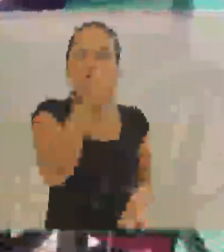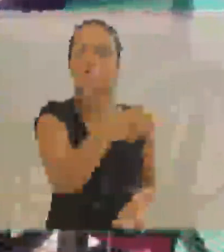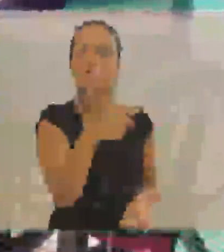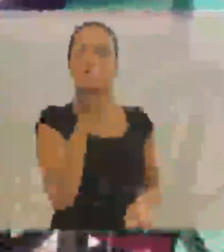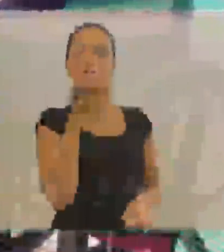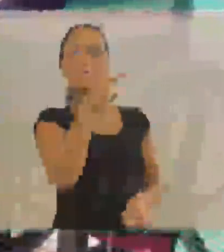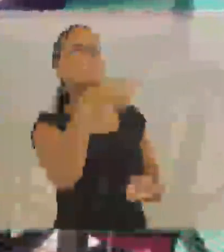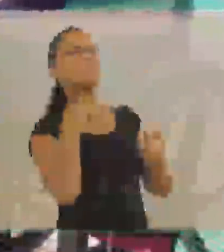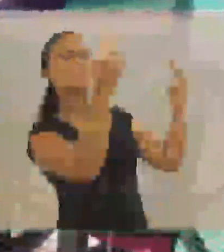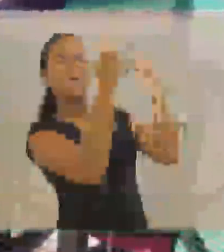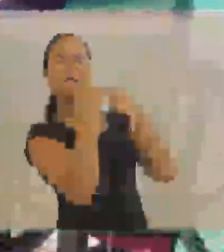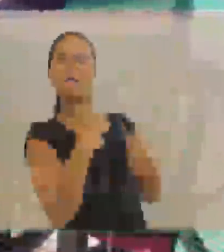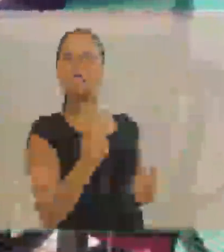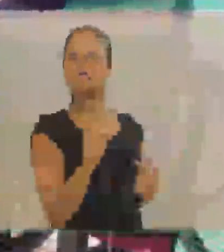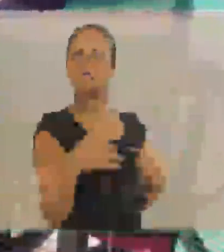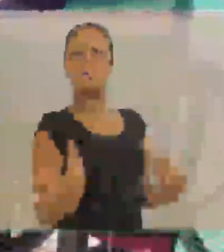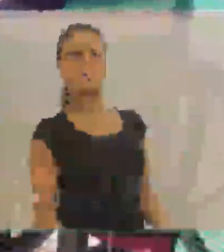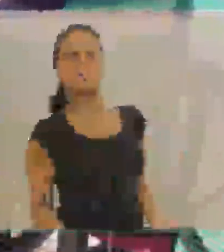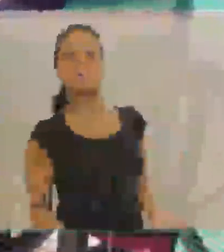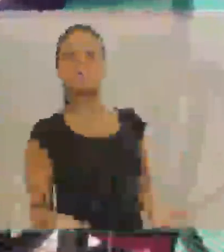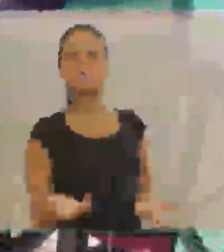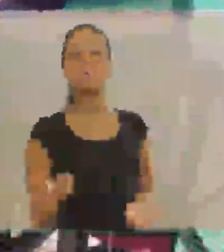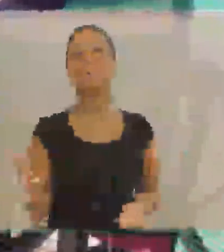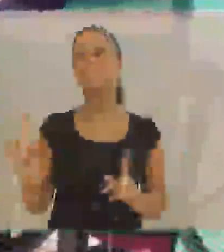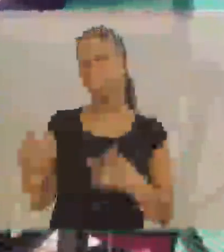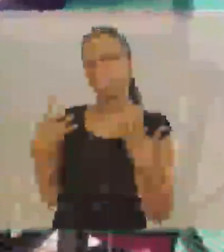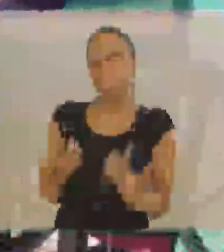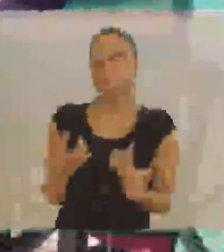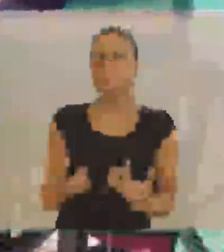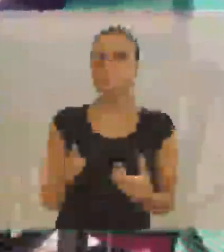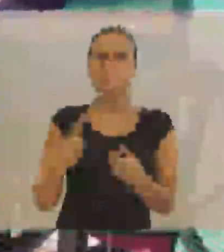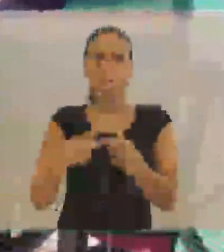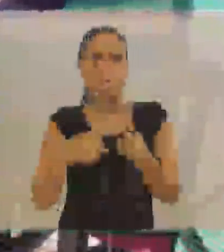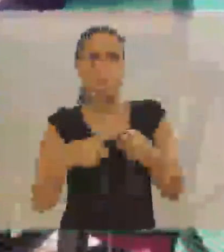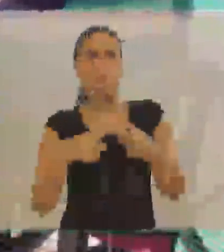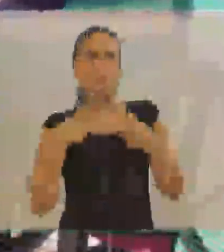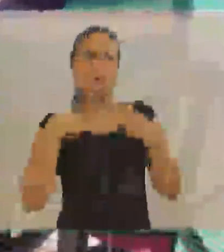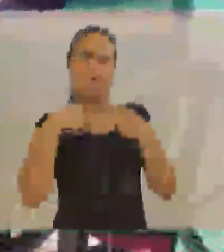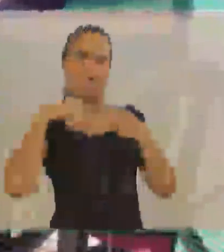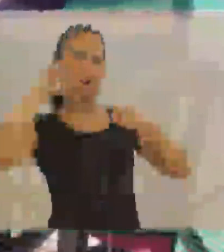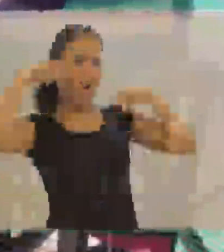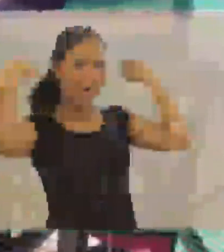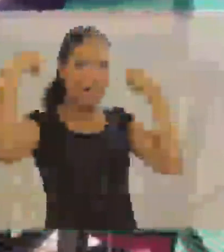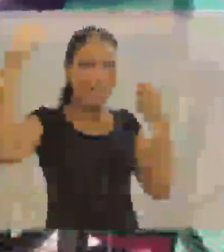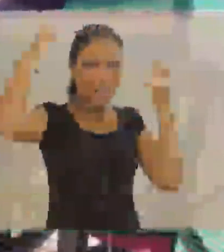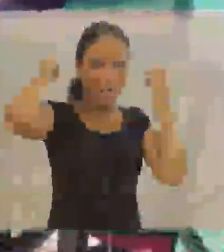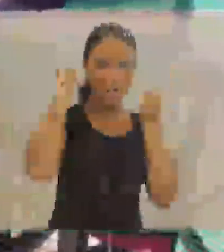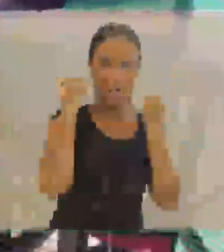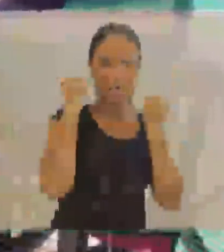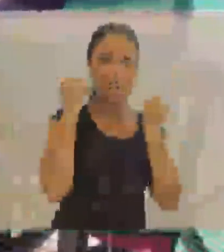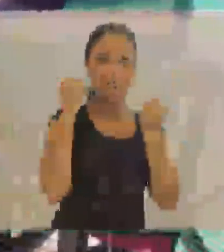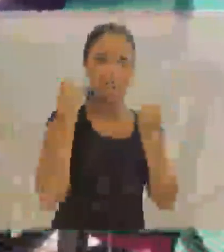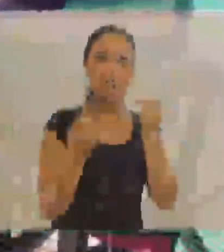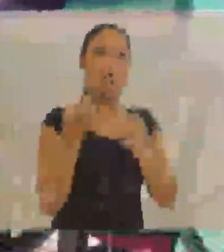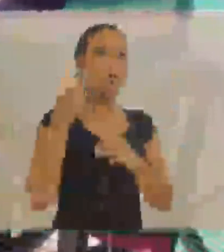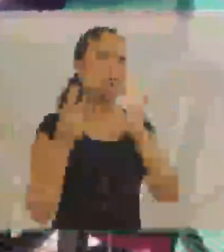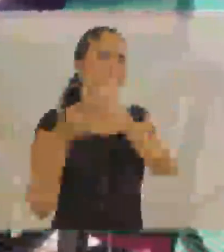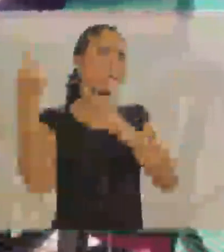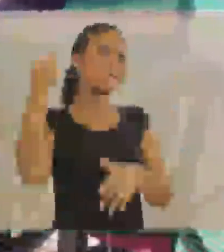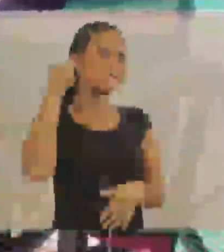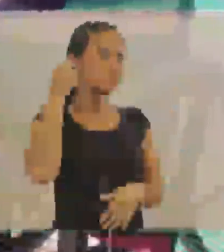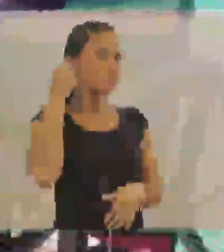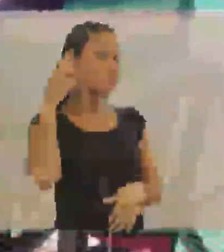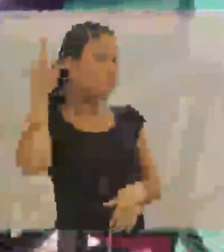você e você não me dá atenção. É chato. Sabe? Então eu passei a expor. Amarrei o cabelo,